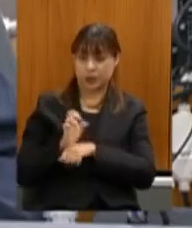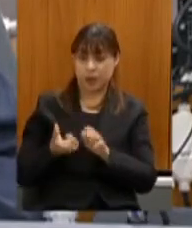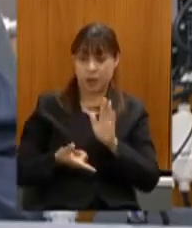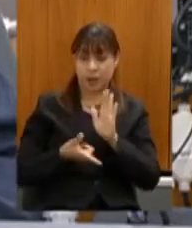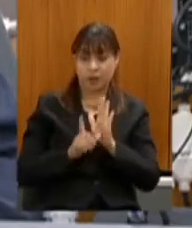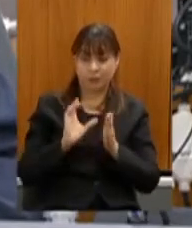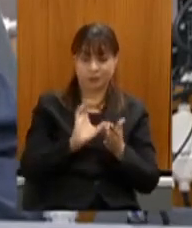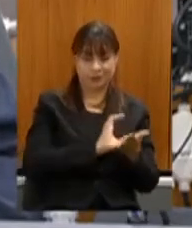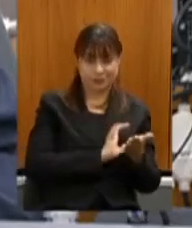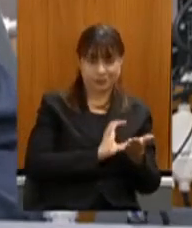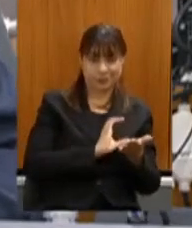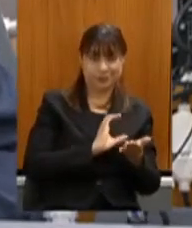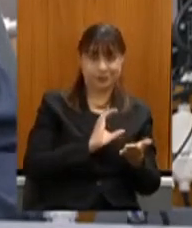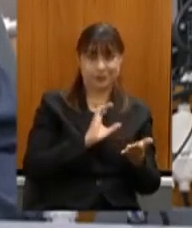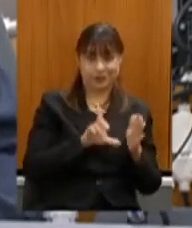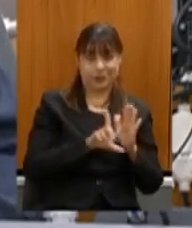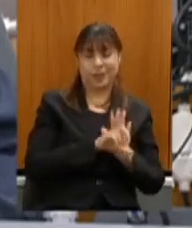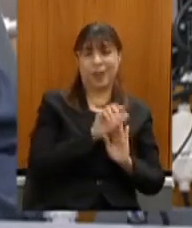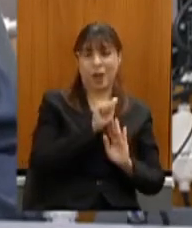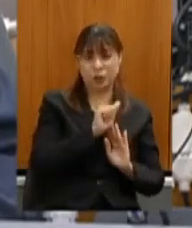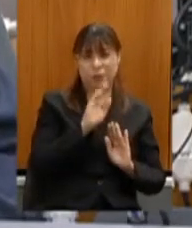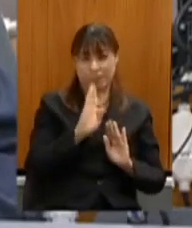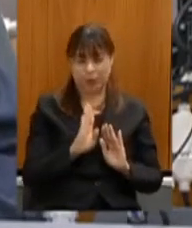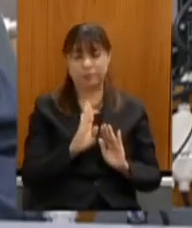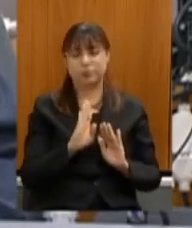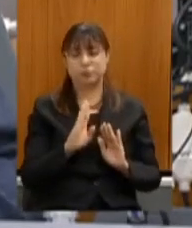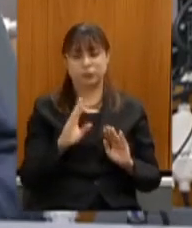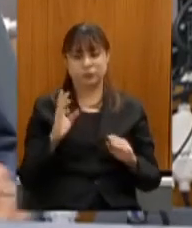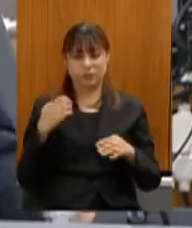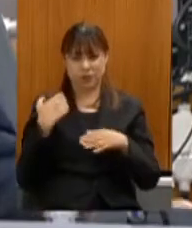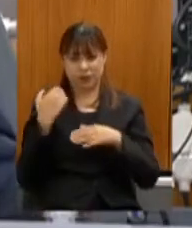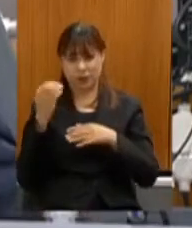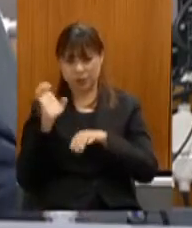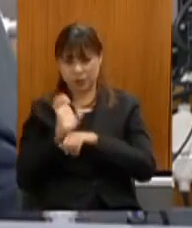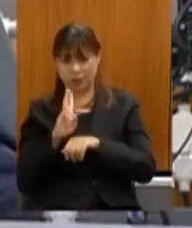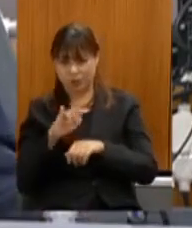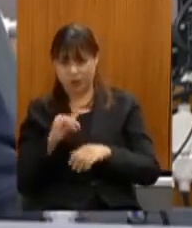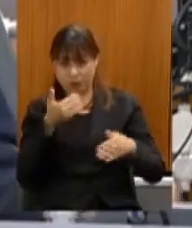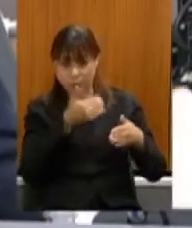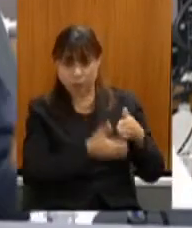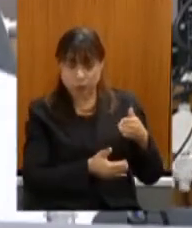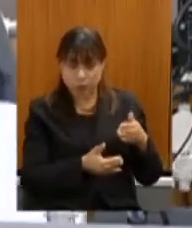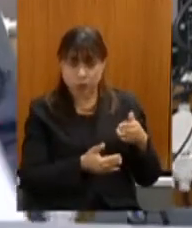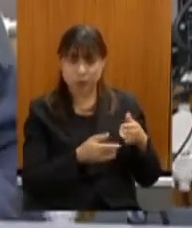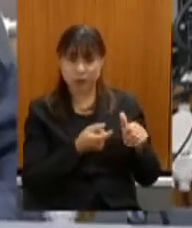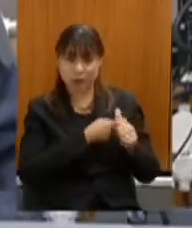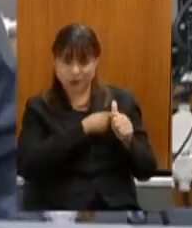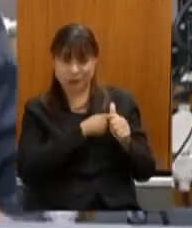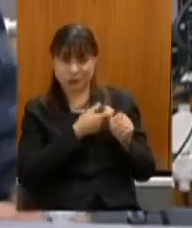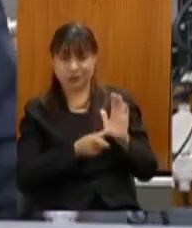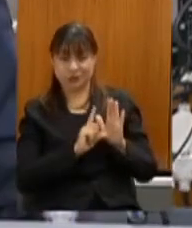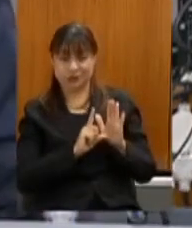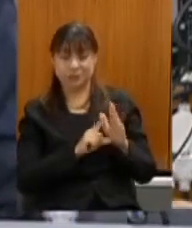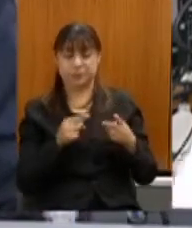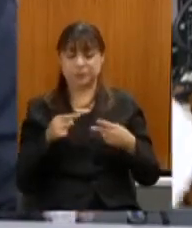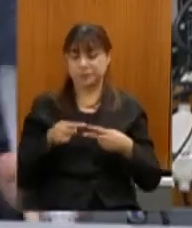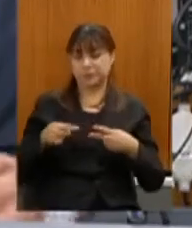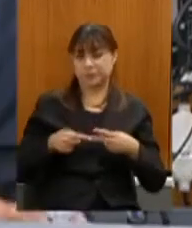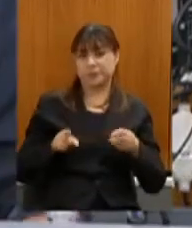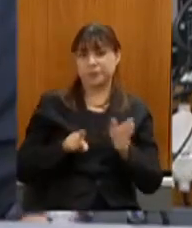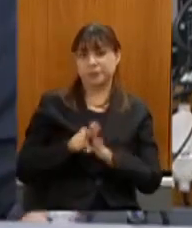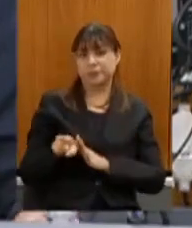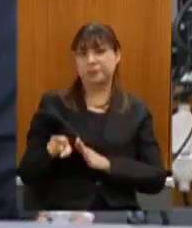receber o valor da lei o Estado fará obrigatoriamente a compensação de débitos duas perguntas que eu deixo e